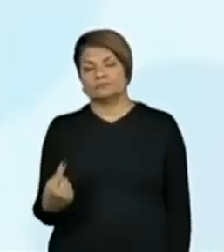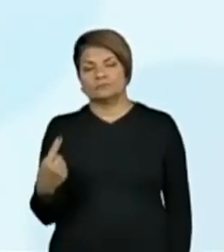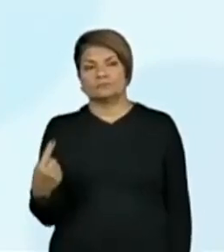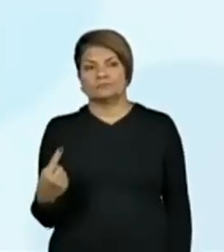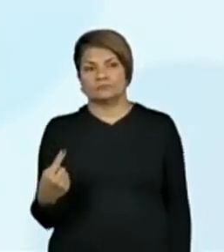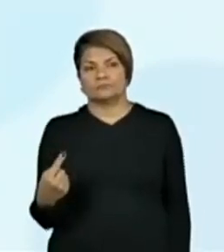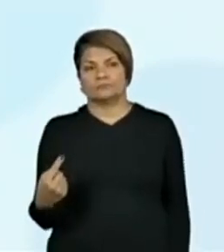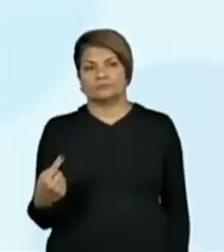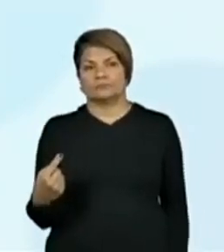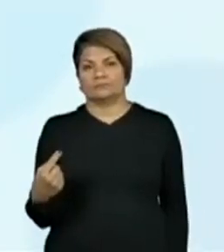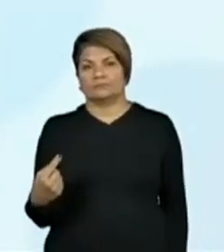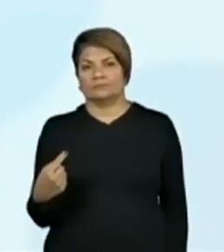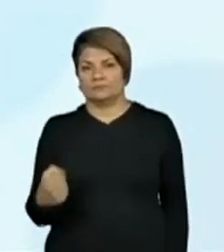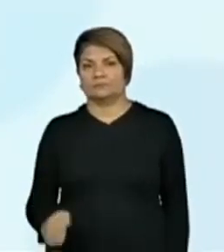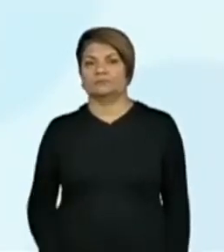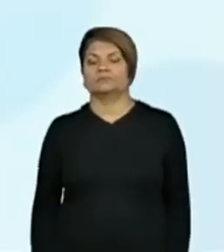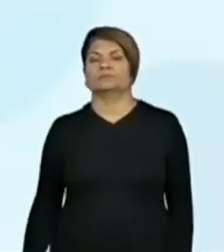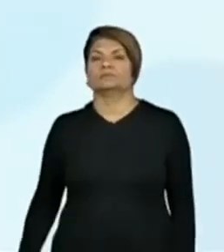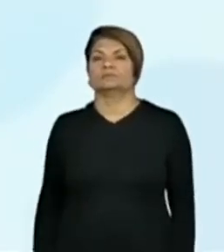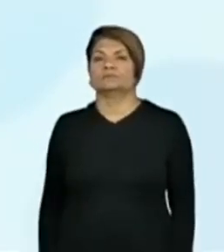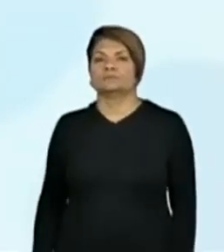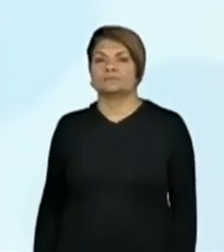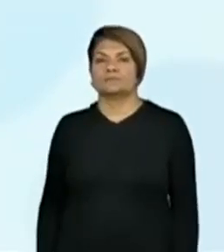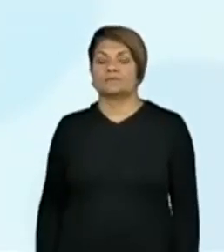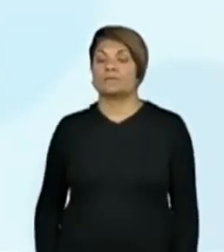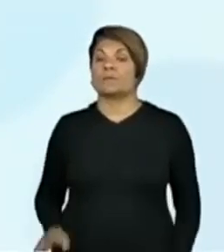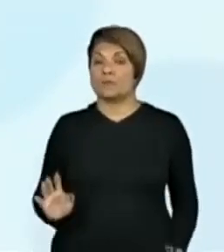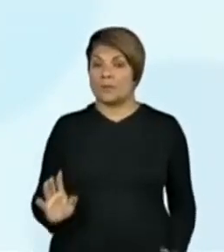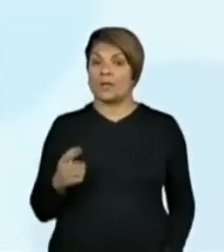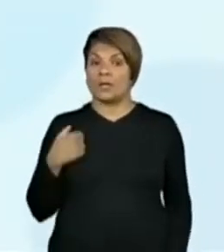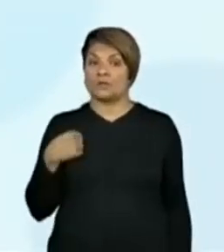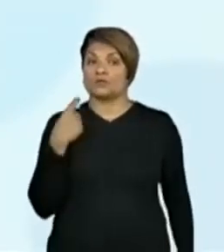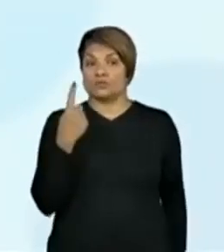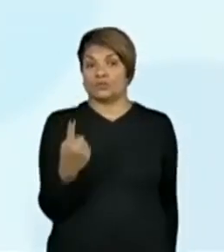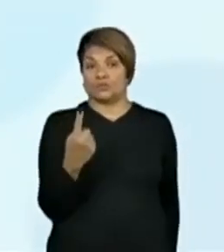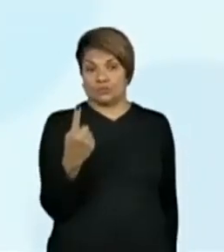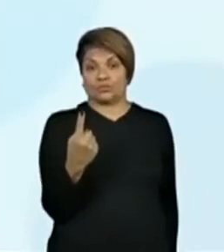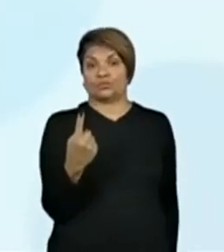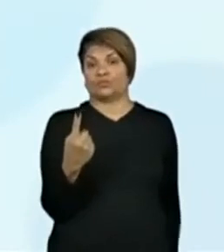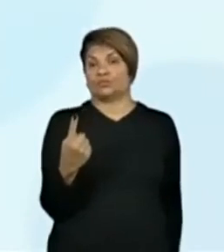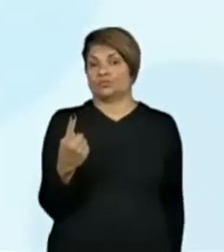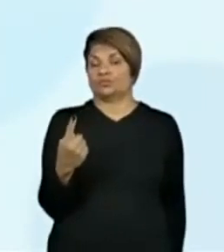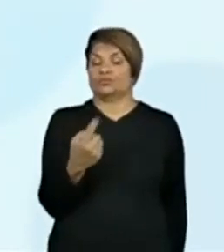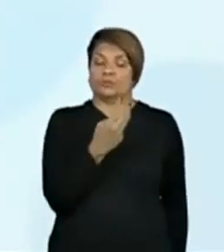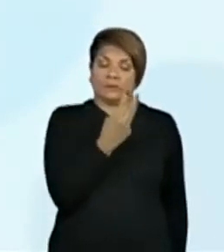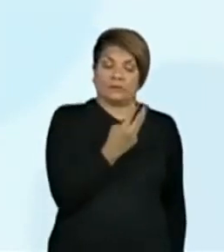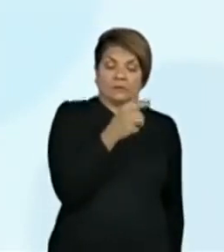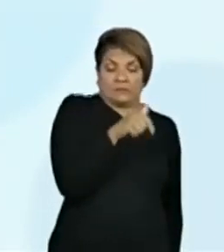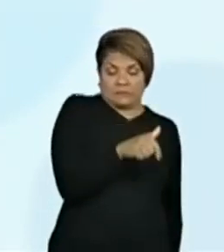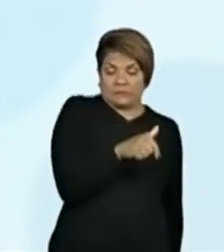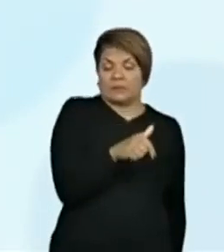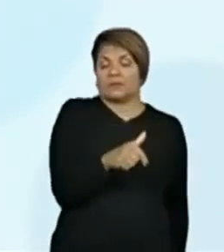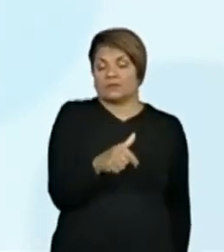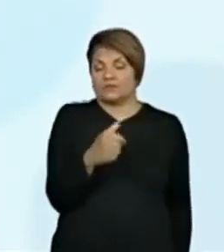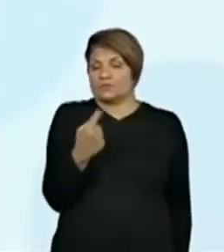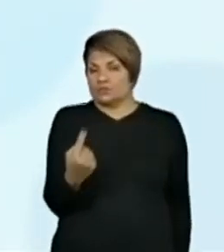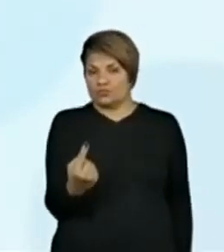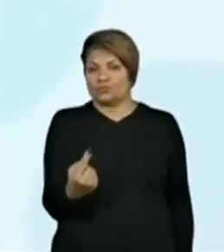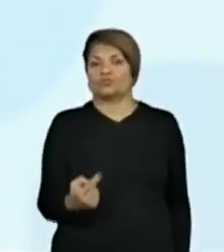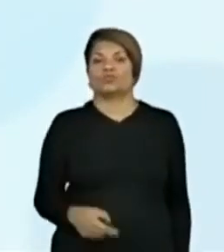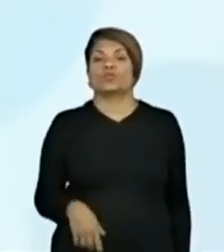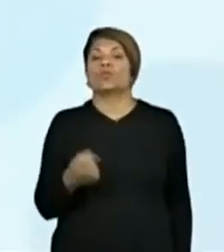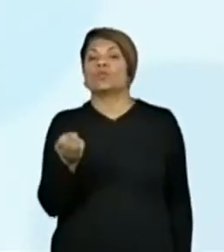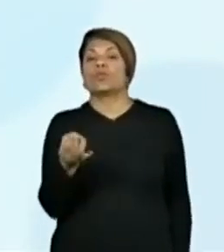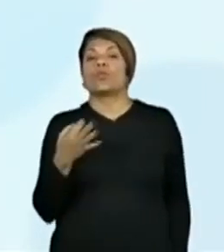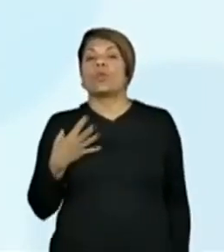do 371. A gente colocou o 1 no 371. Quanto